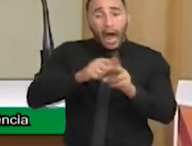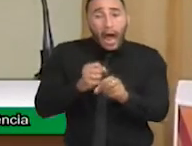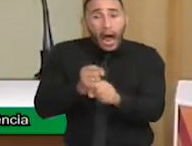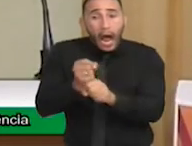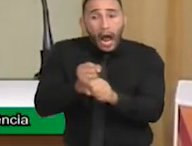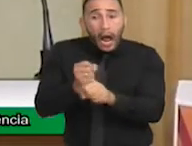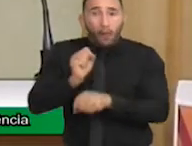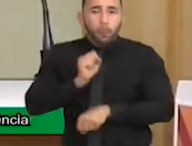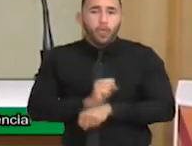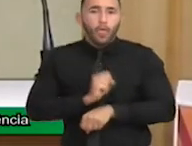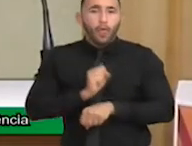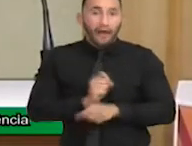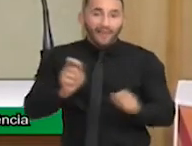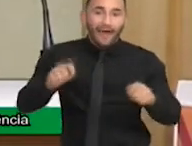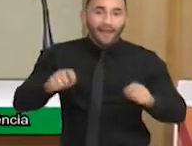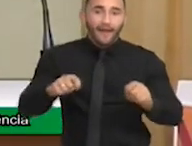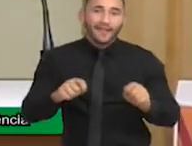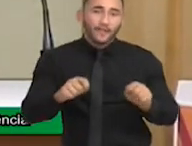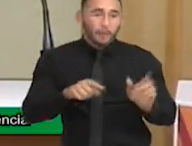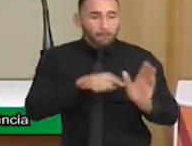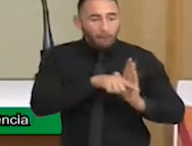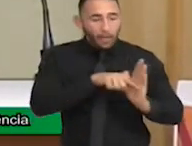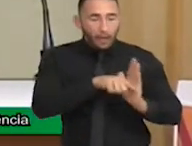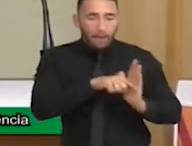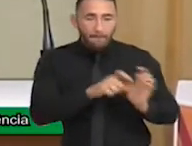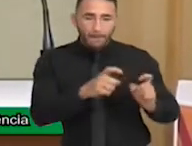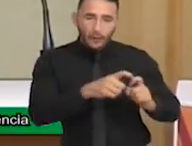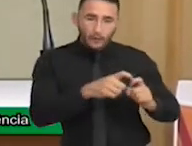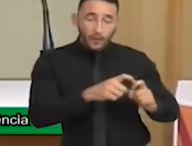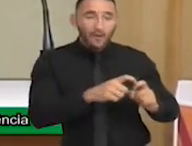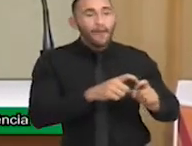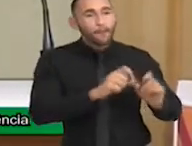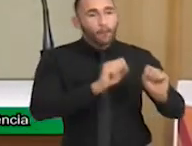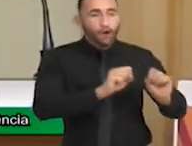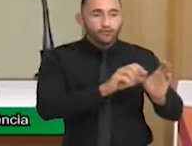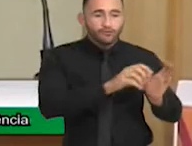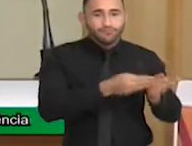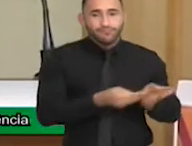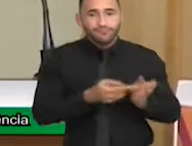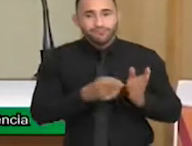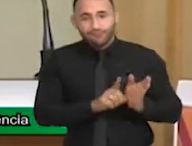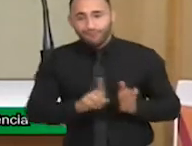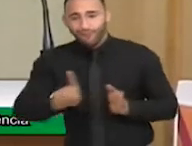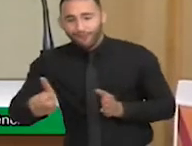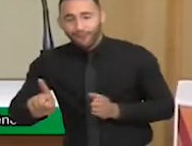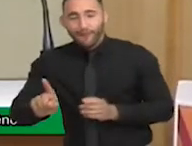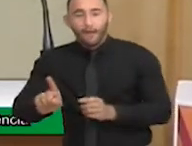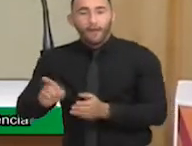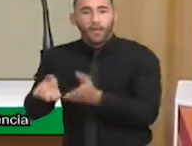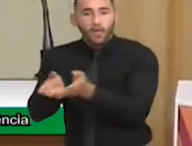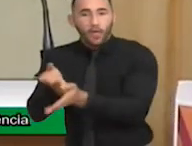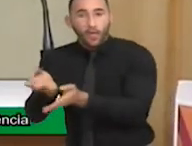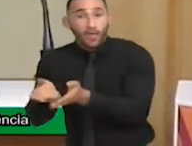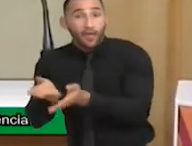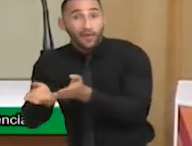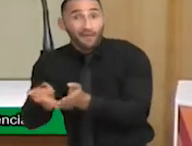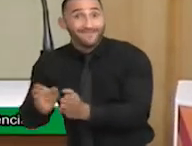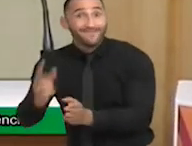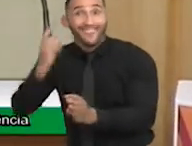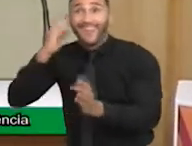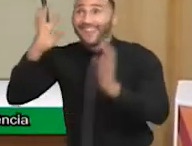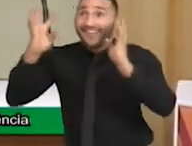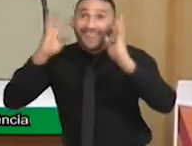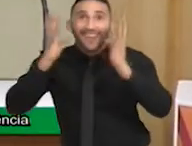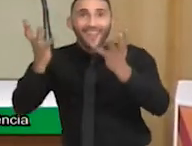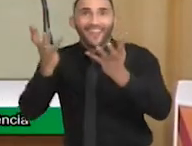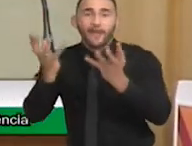conseguimos uma consulta e com elas o encaminhamento das terapias, as tão sonhadas terapias. E,